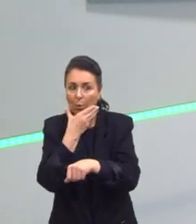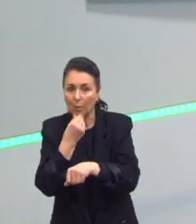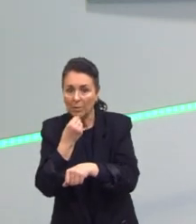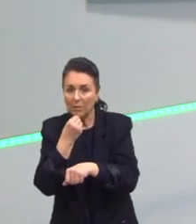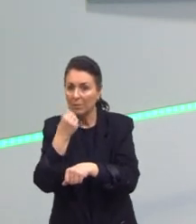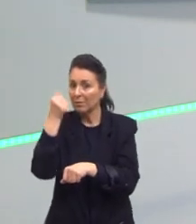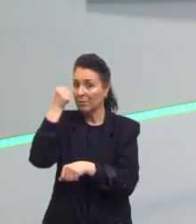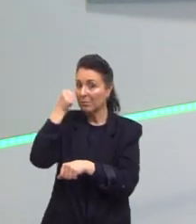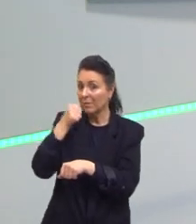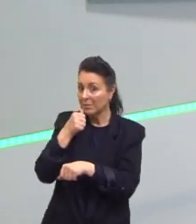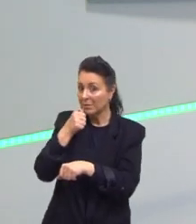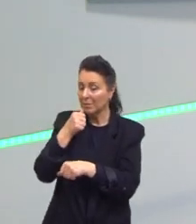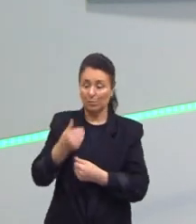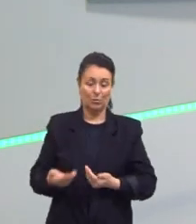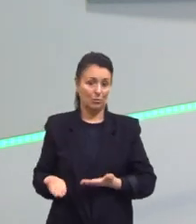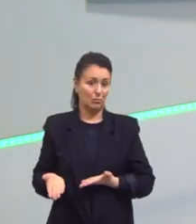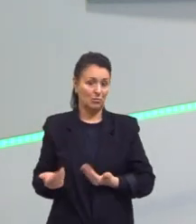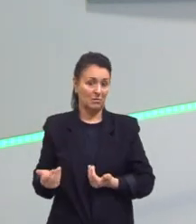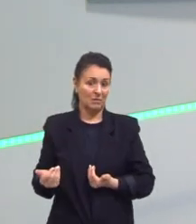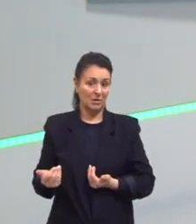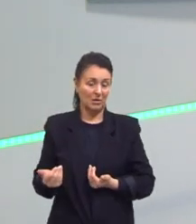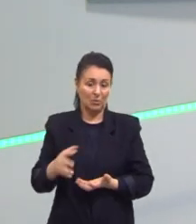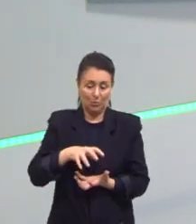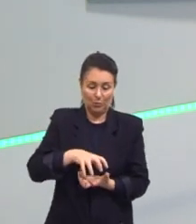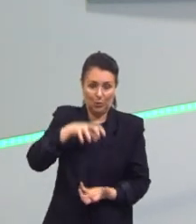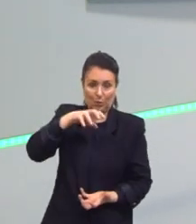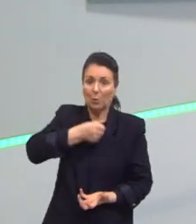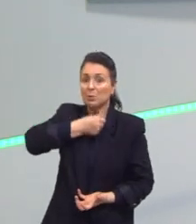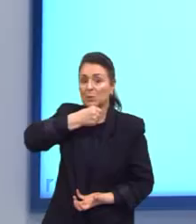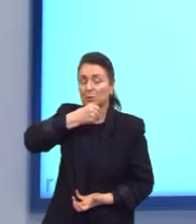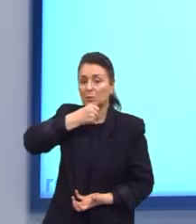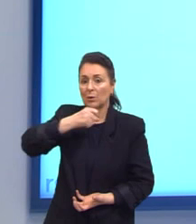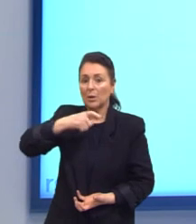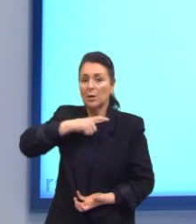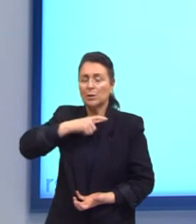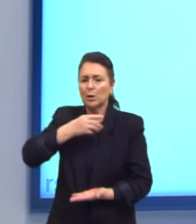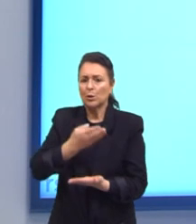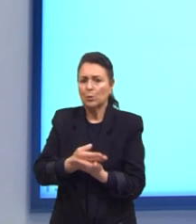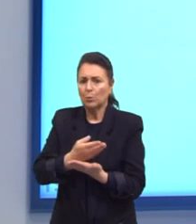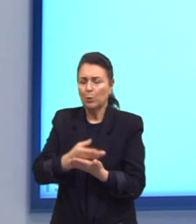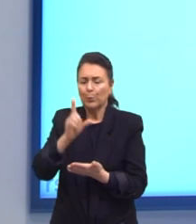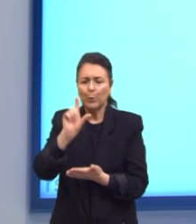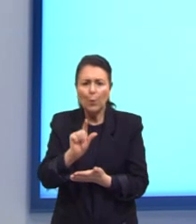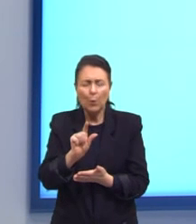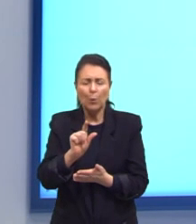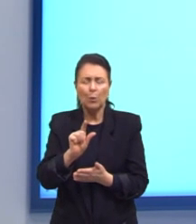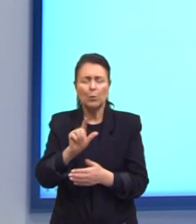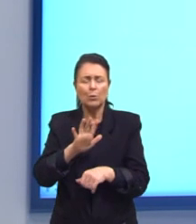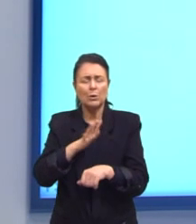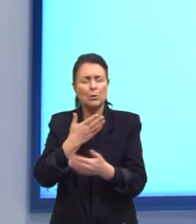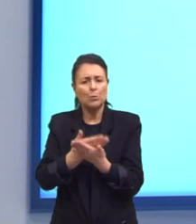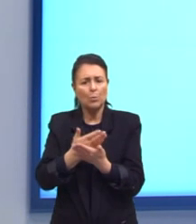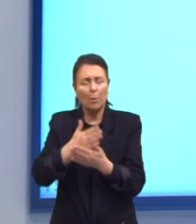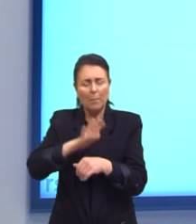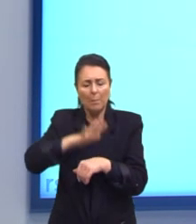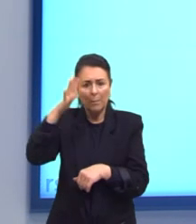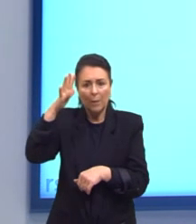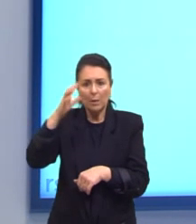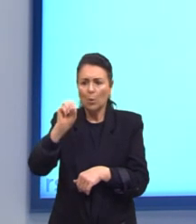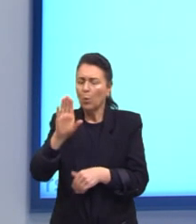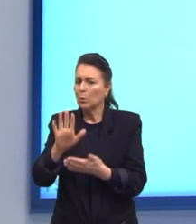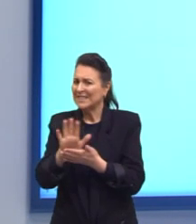Se é jovem Ou idoso Se tem curso primário Universitário Ou se é iletrado